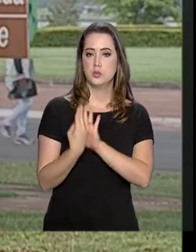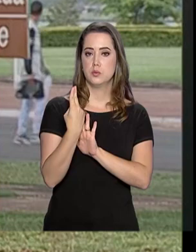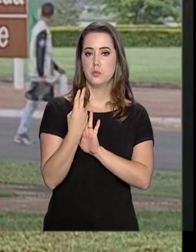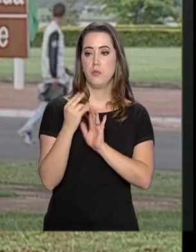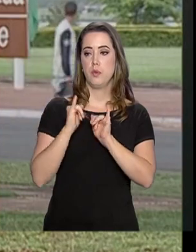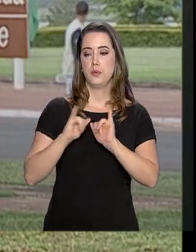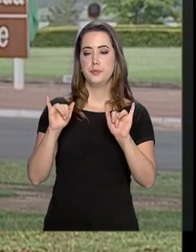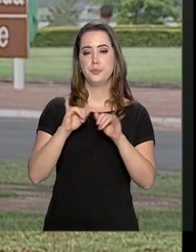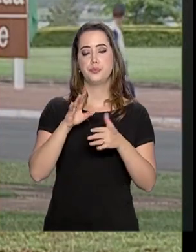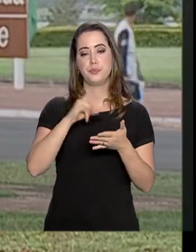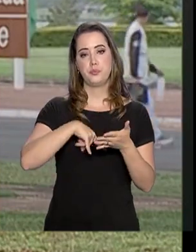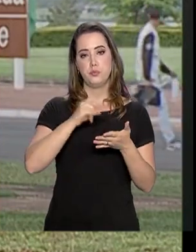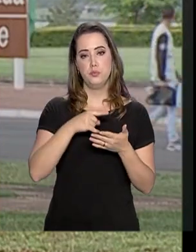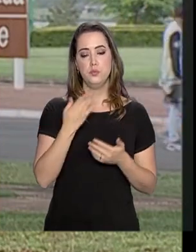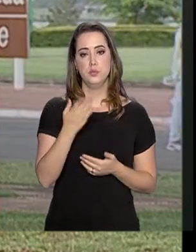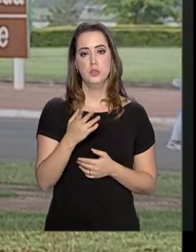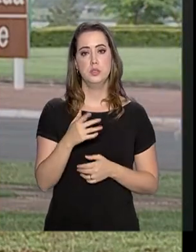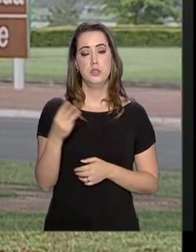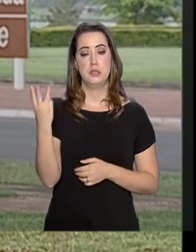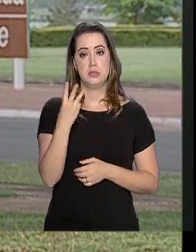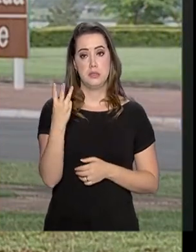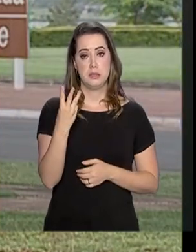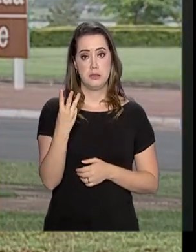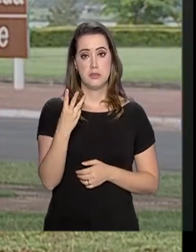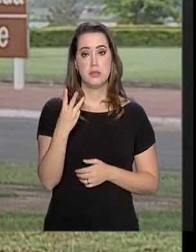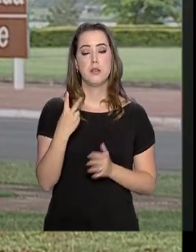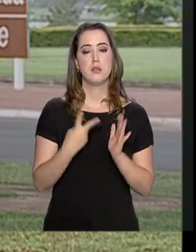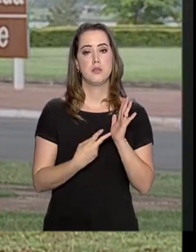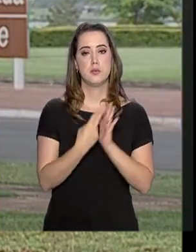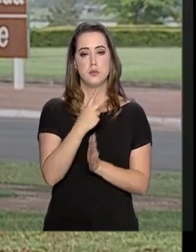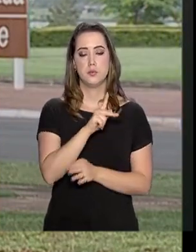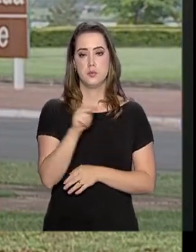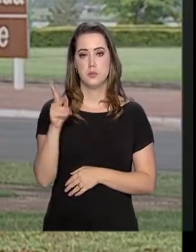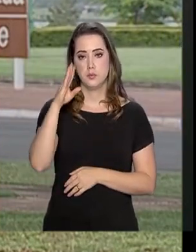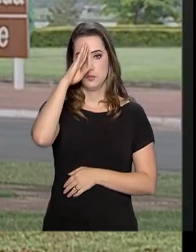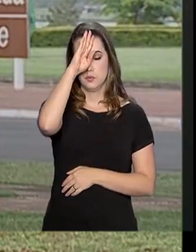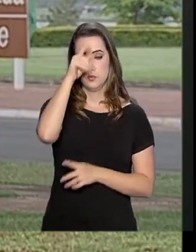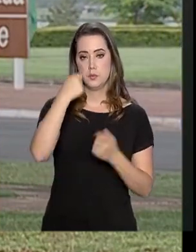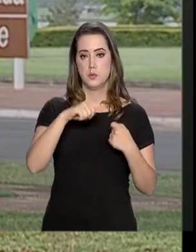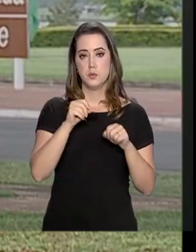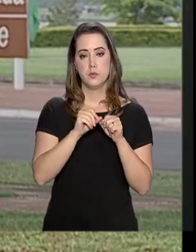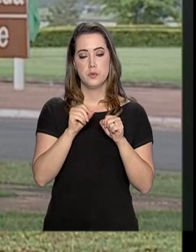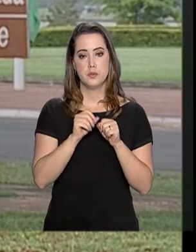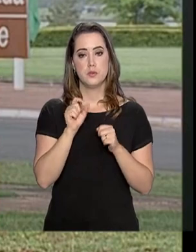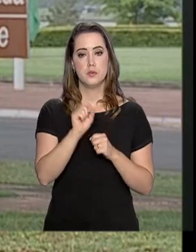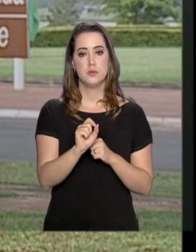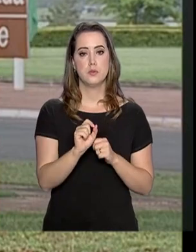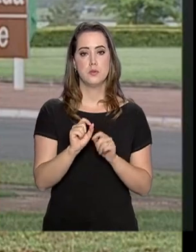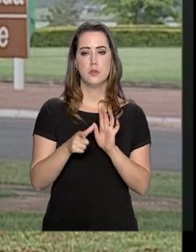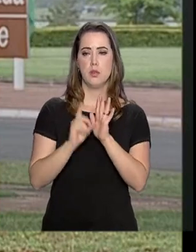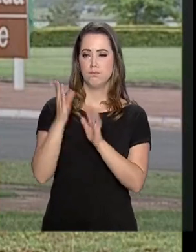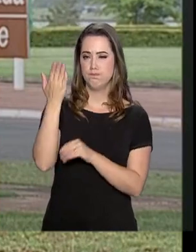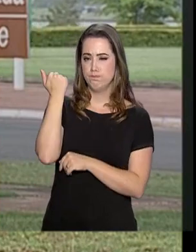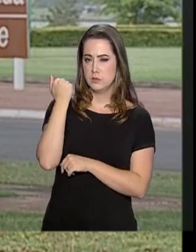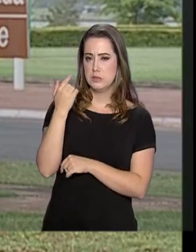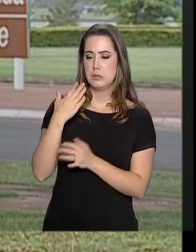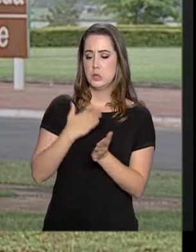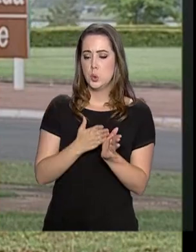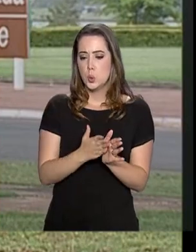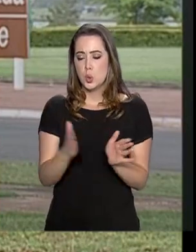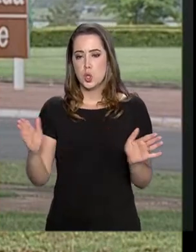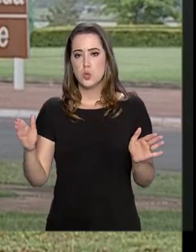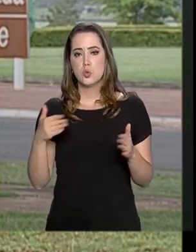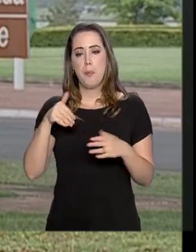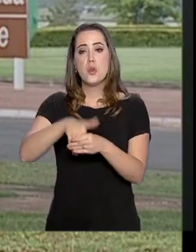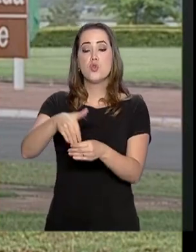divulgado. Essa cirurgia foi a terceira a que o presidente Jair Bolsonaro foi submetido. Ele sofreu um atentado ainda